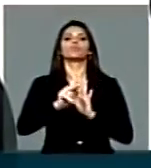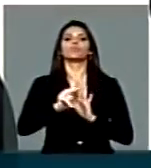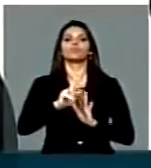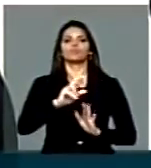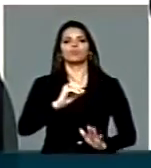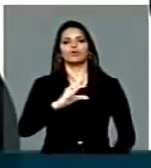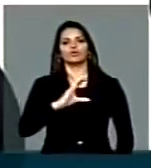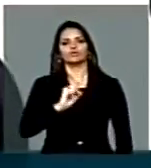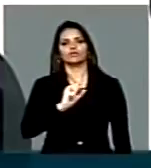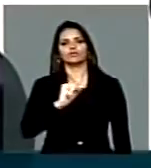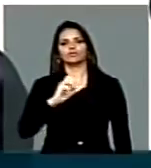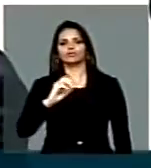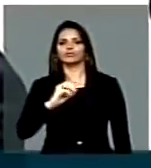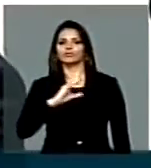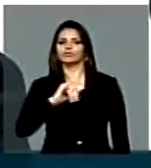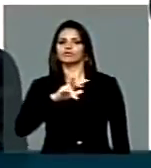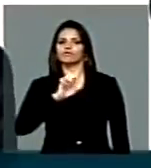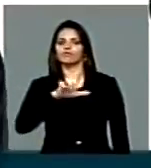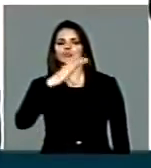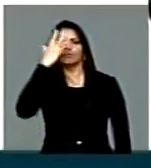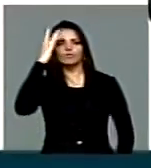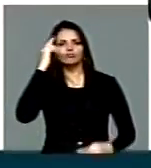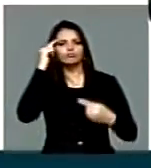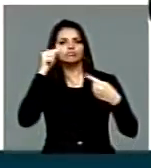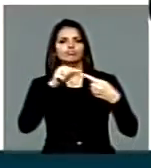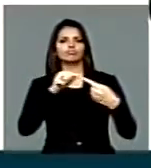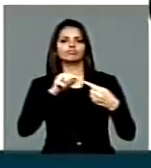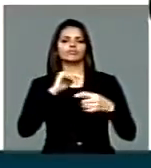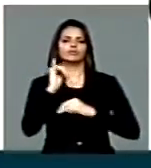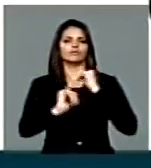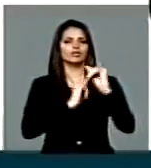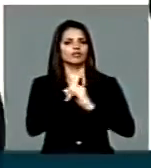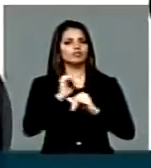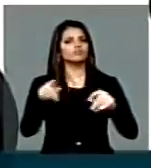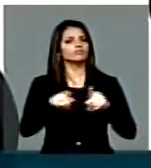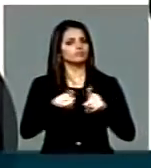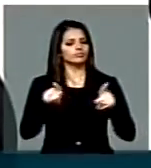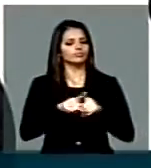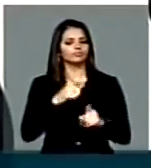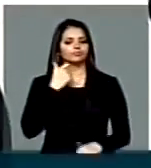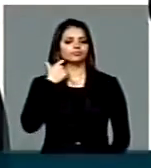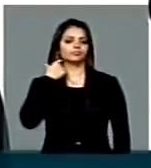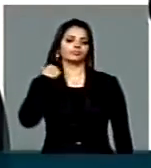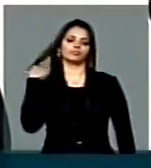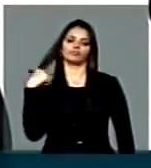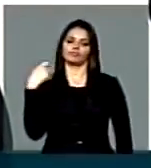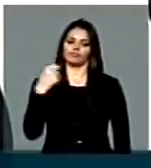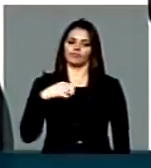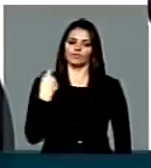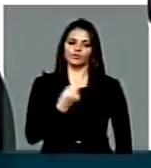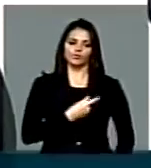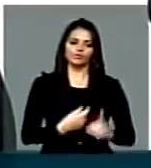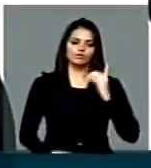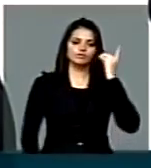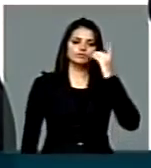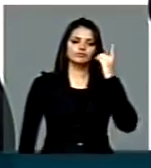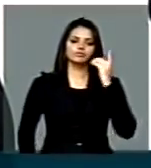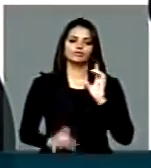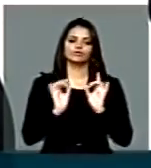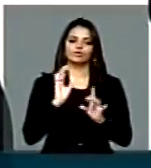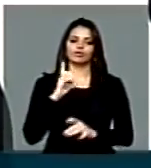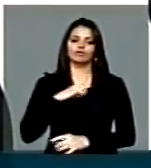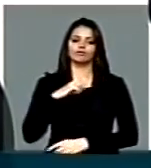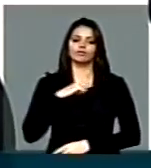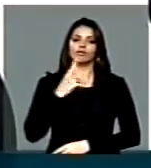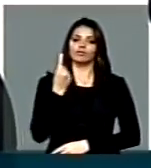moderno, antenado com a nova realidade, com a internet, inclusive. E depende de nós, deputados, só temos esta